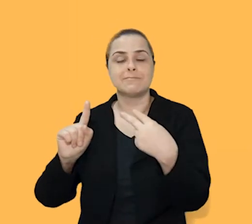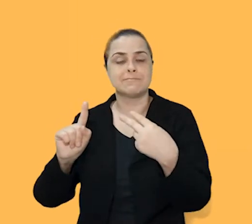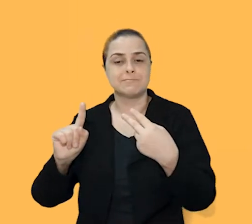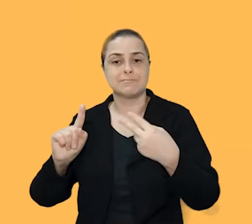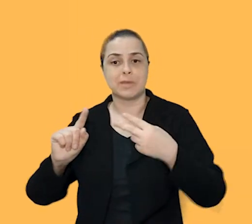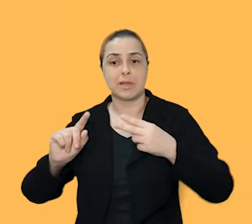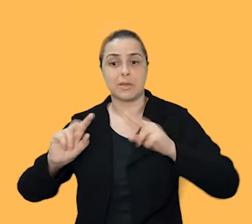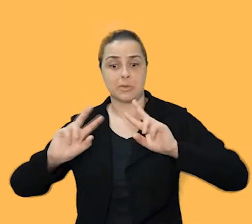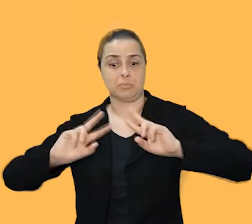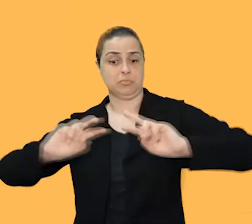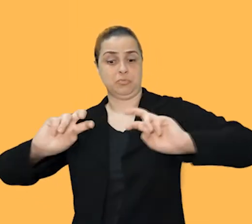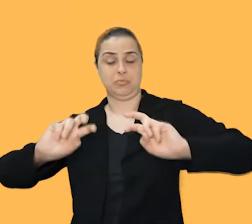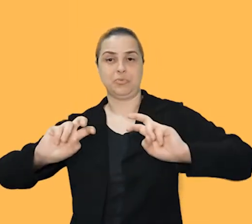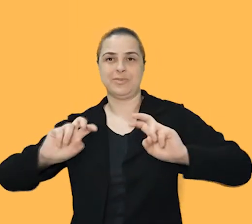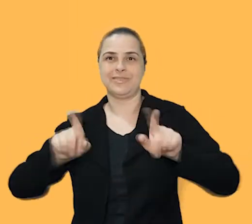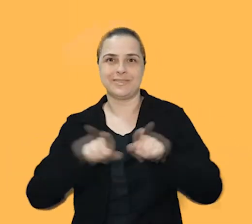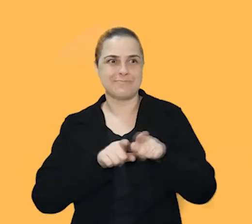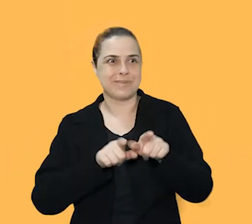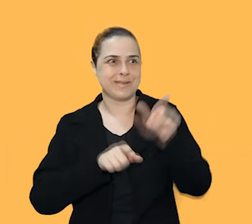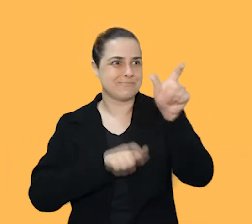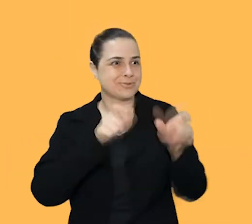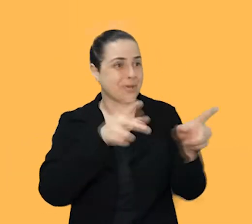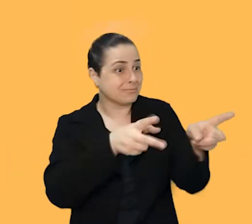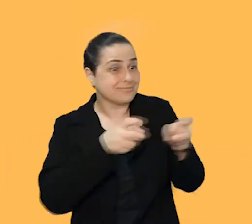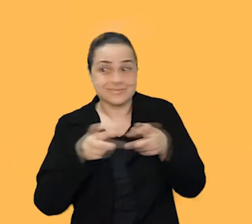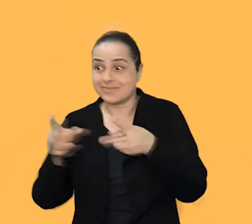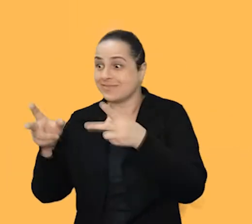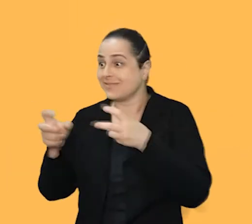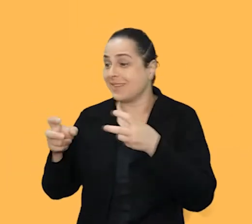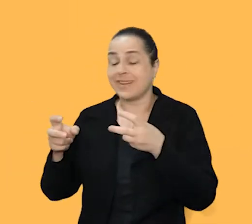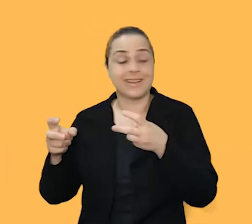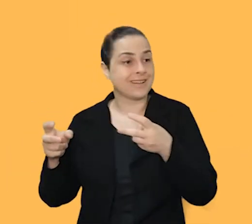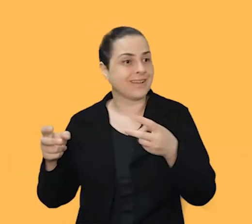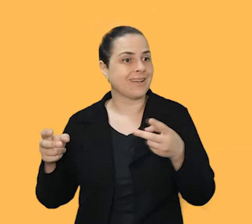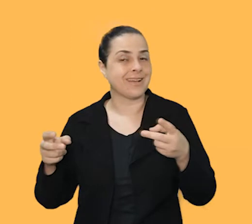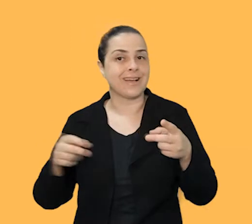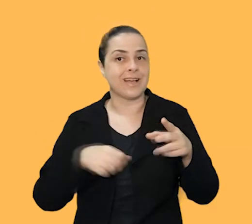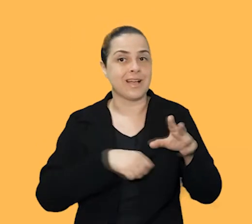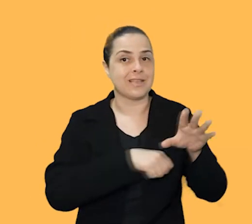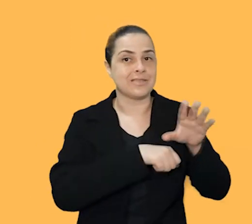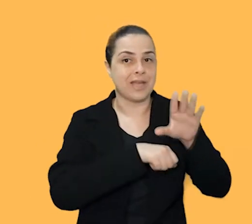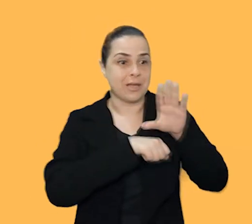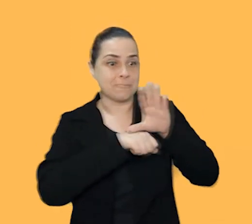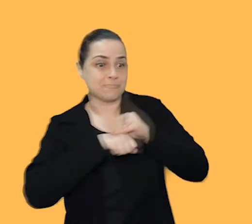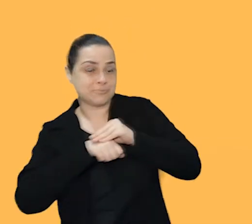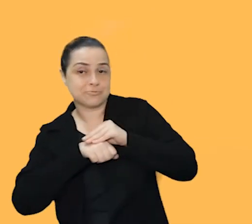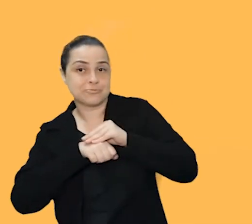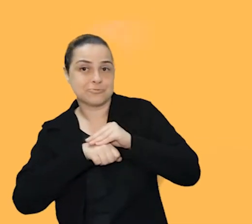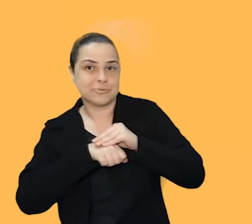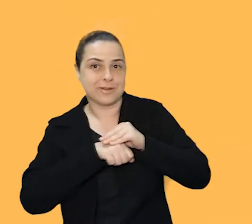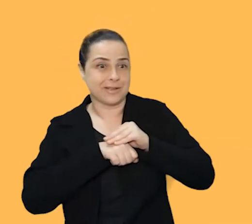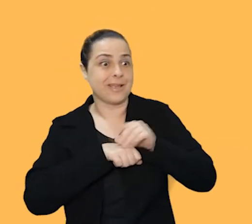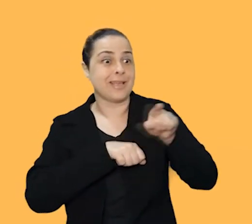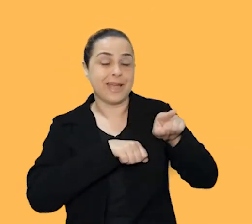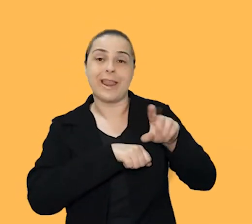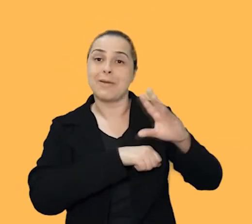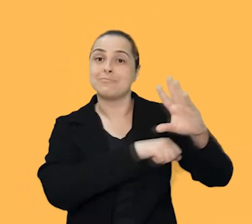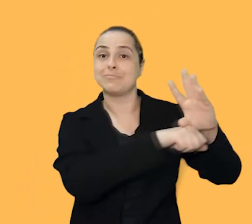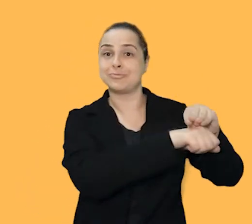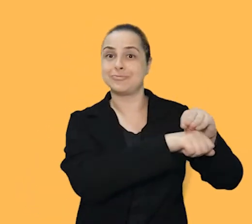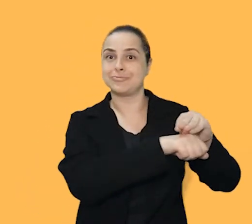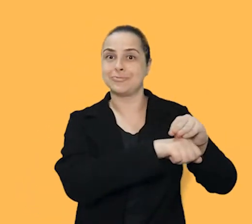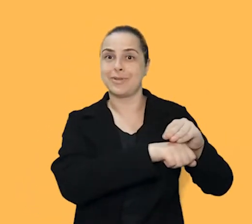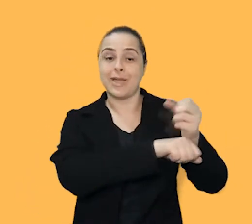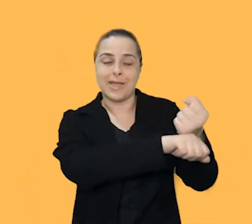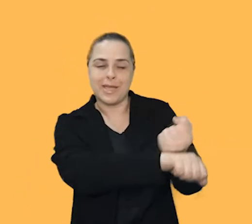e se reconhecerem ali. E acho que tem essa camada muito grande da emoção. A emoção é que